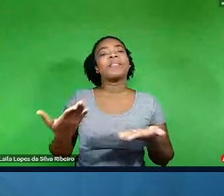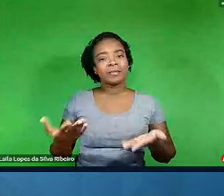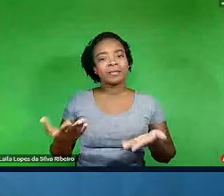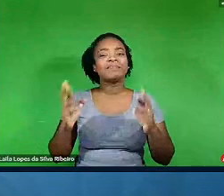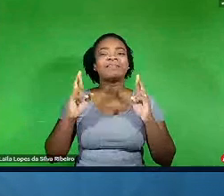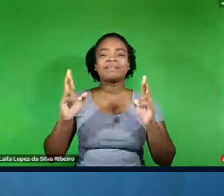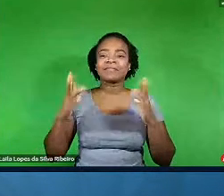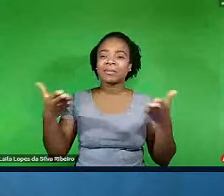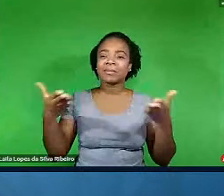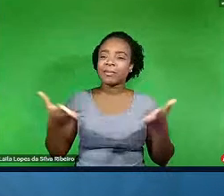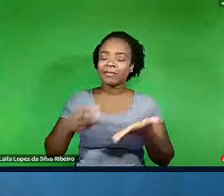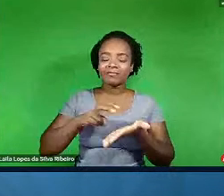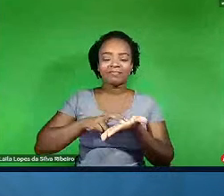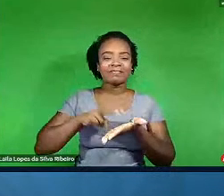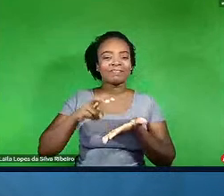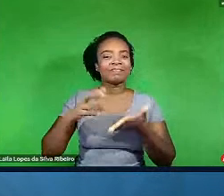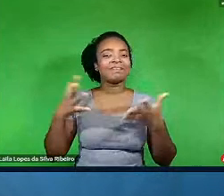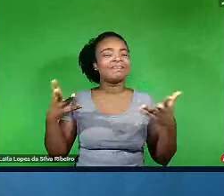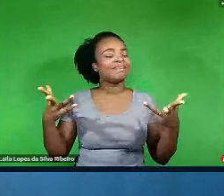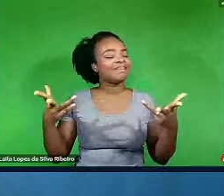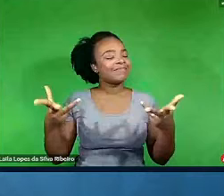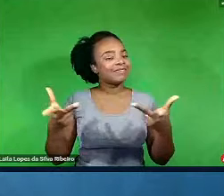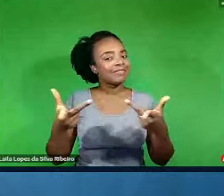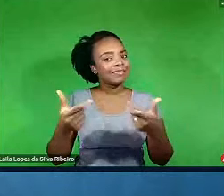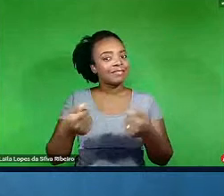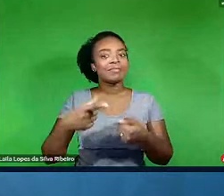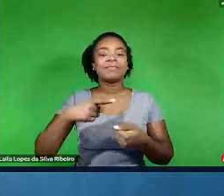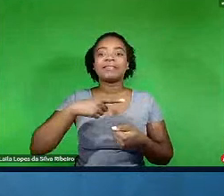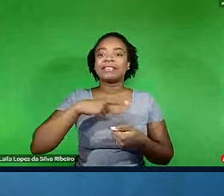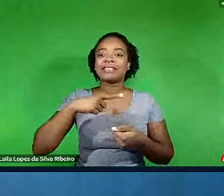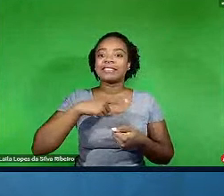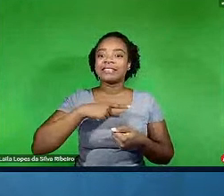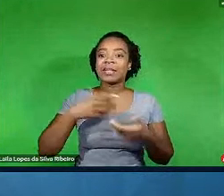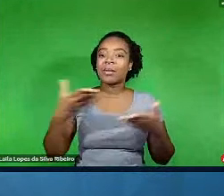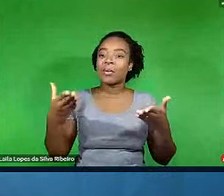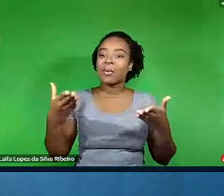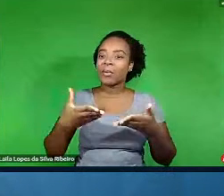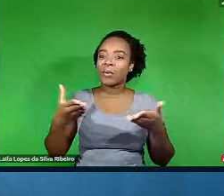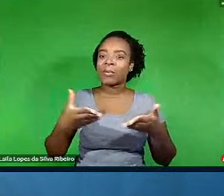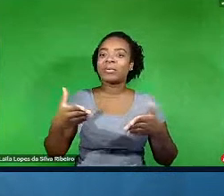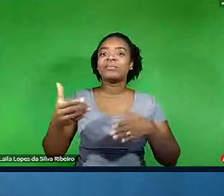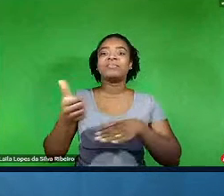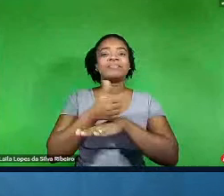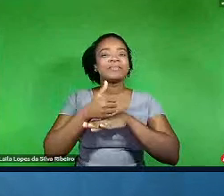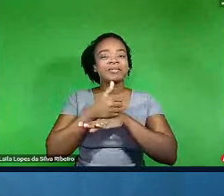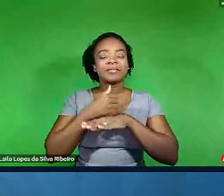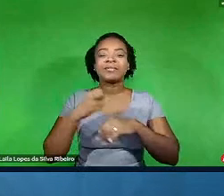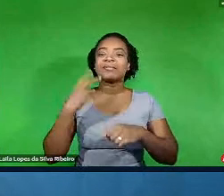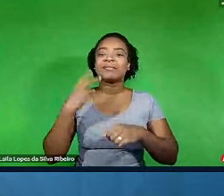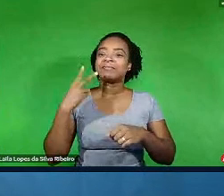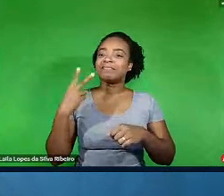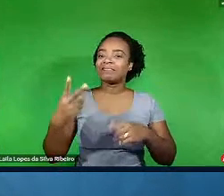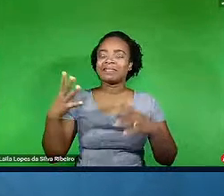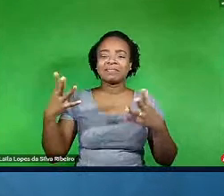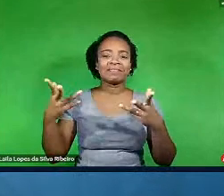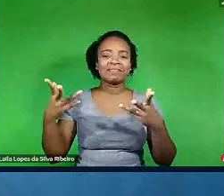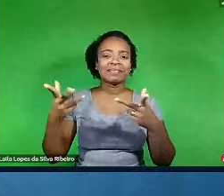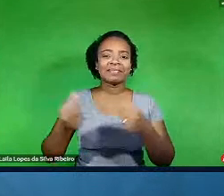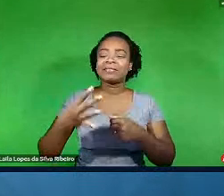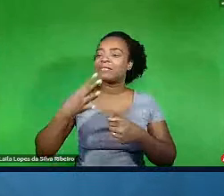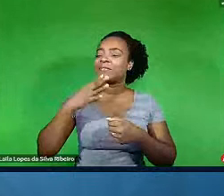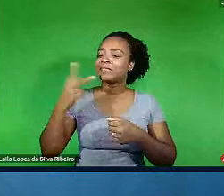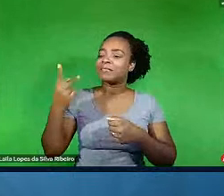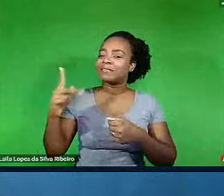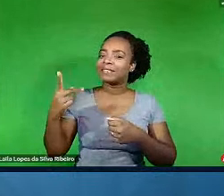maravilhosa. Nós temos aqui hoje dois profissionais maravilhosos para compartilhar um pouco do conhecimento deles conosco